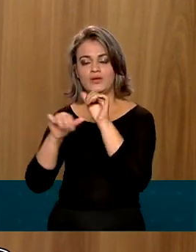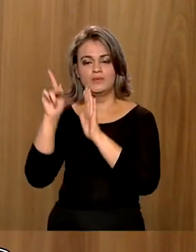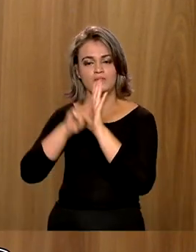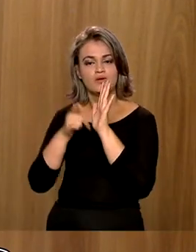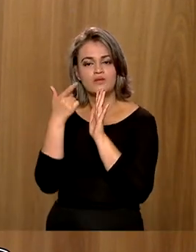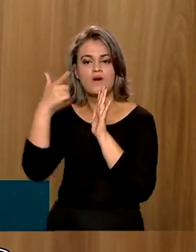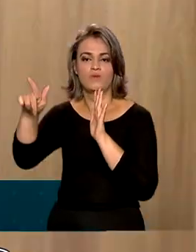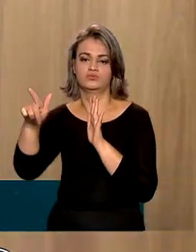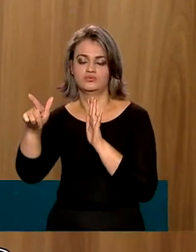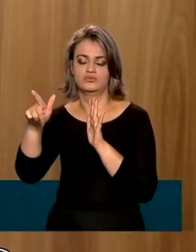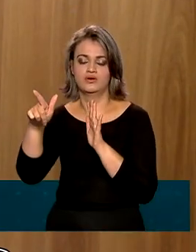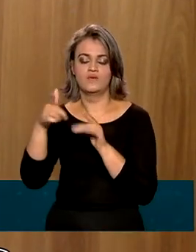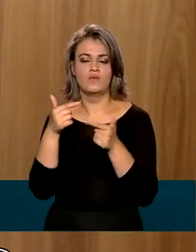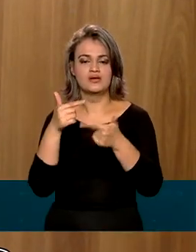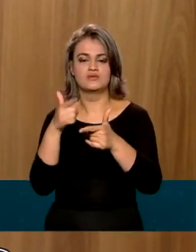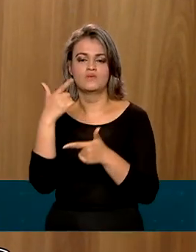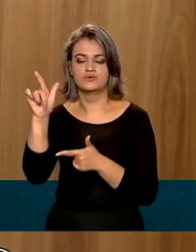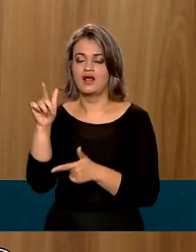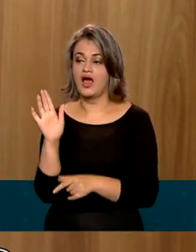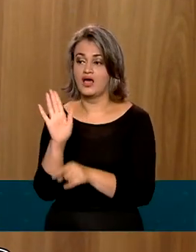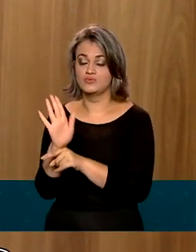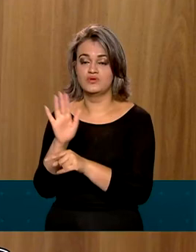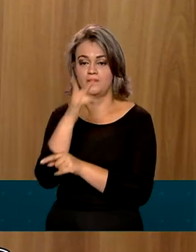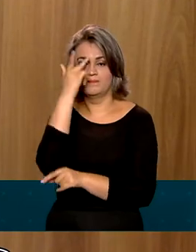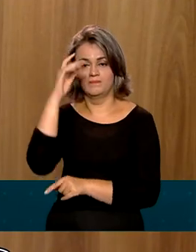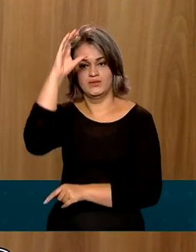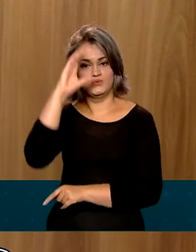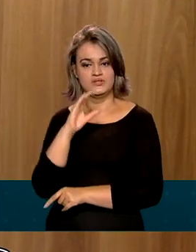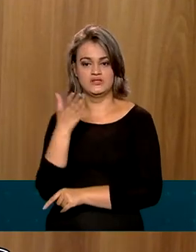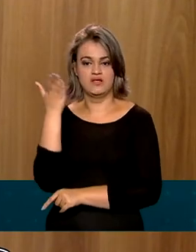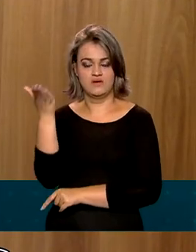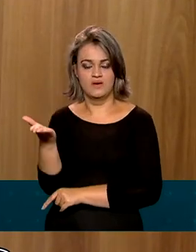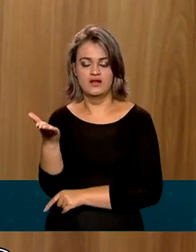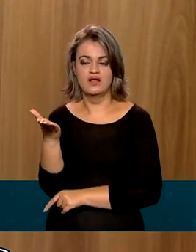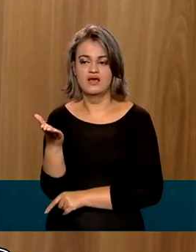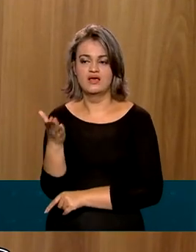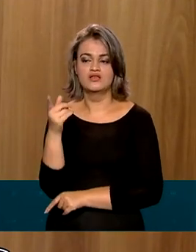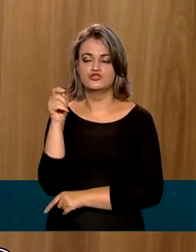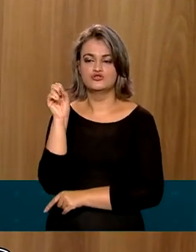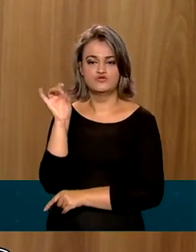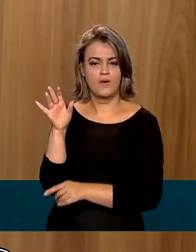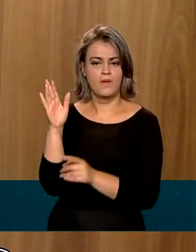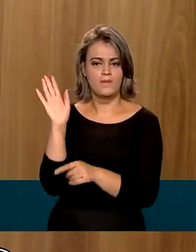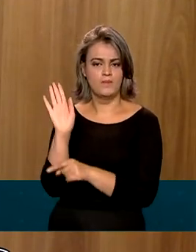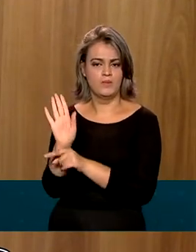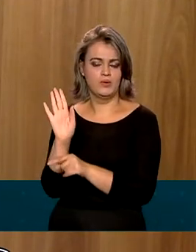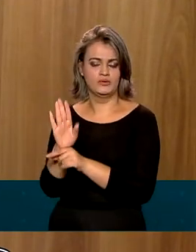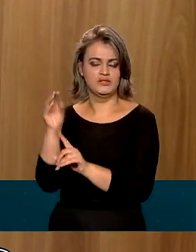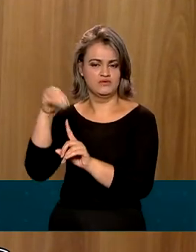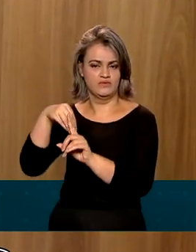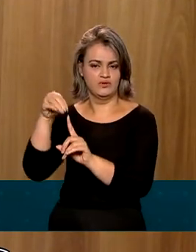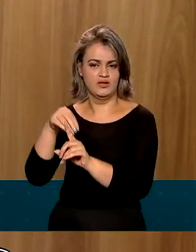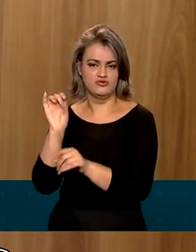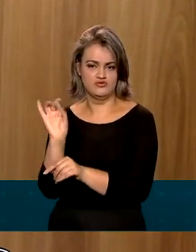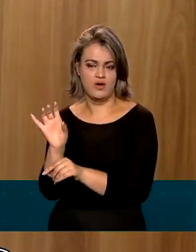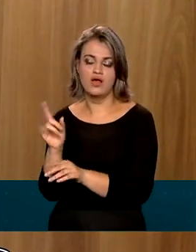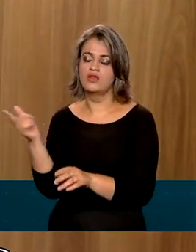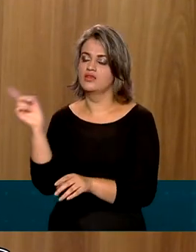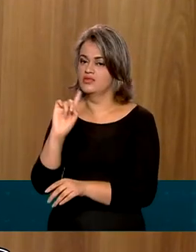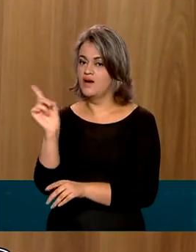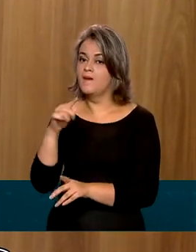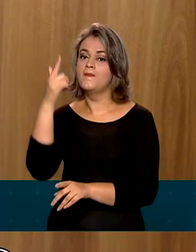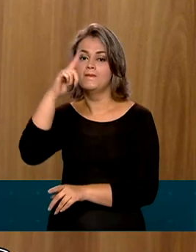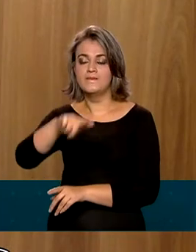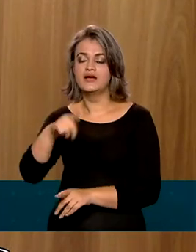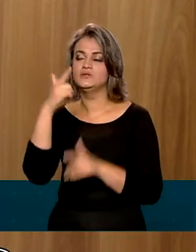várias ações integradas. Queremos oferecer ao cidadão ir além de uma teia de proteção para a sua situação de vulnerabilidade, mas também